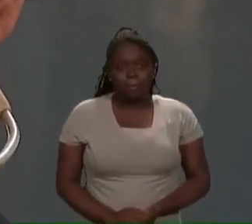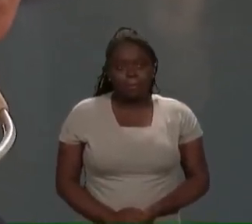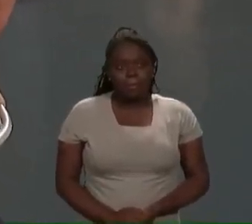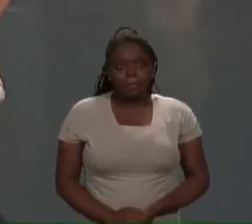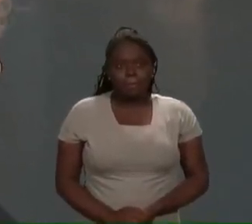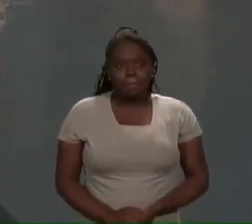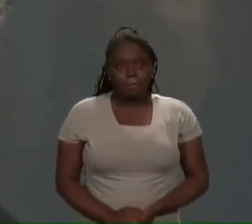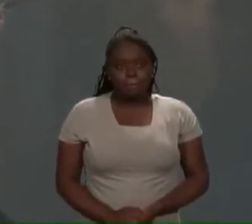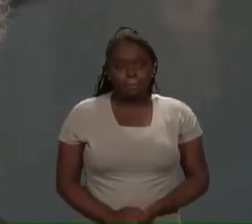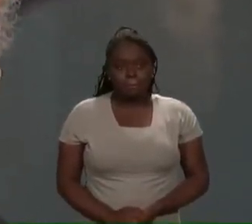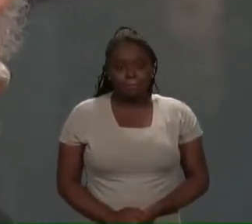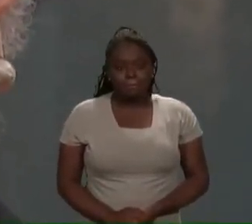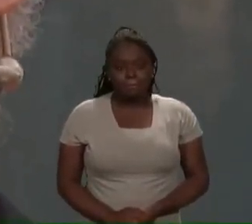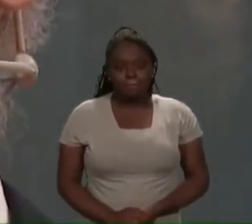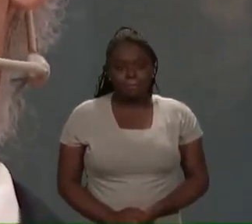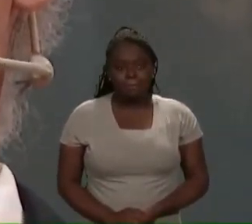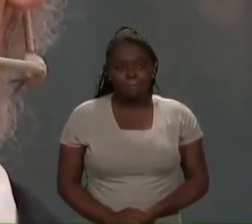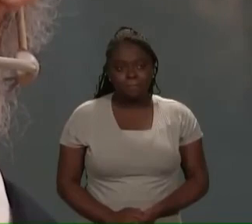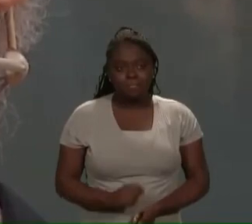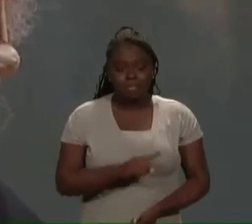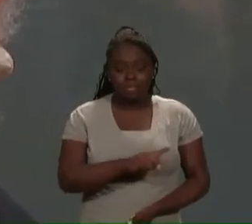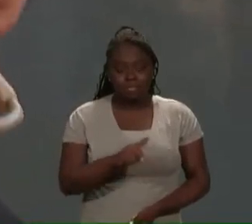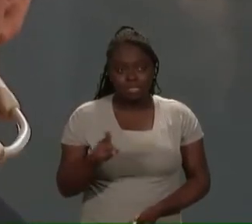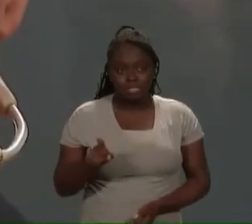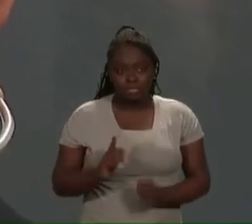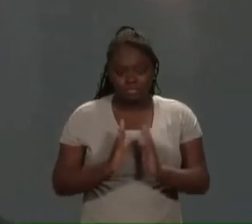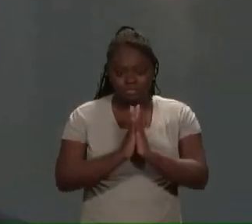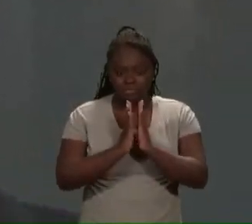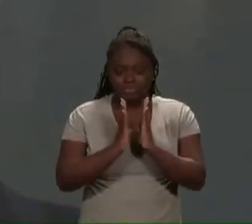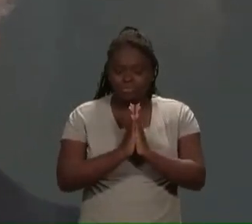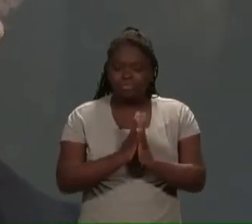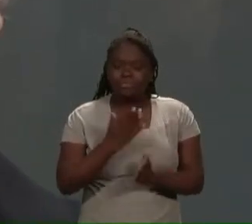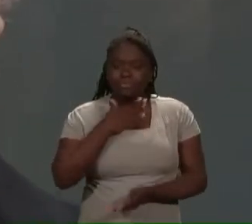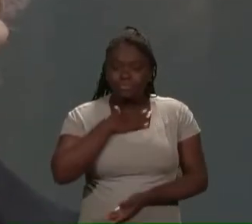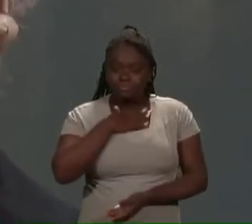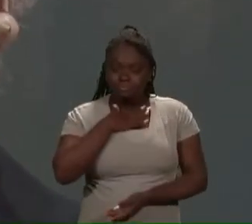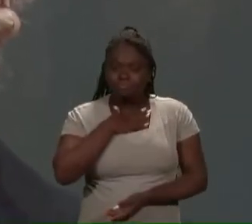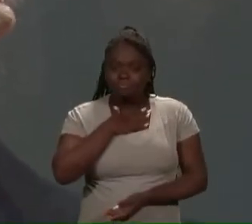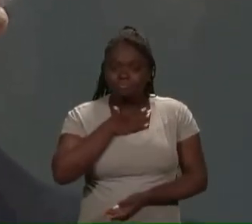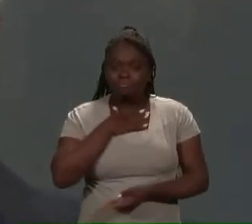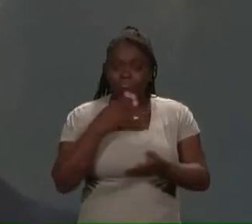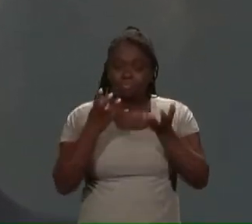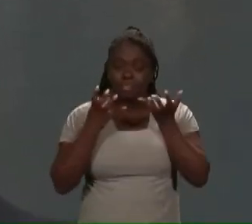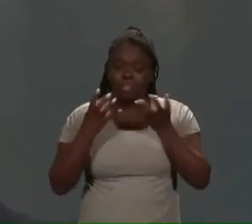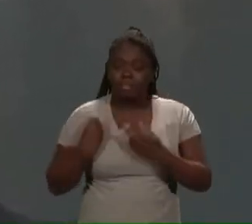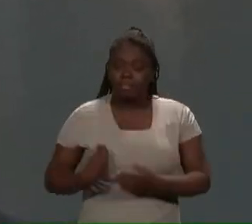Eu quero viver. Os dias que o Senhor Deus me conceder.